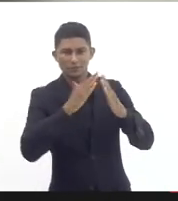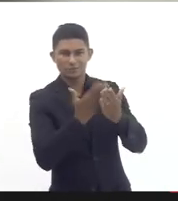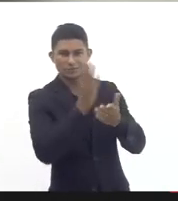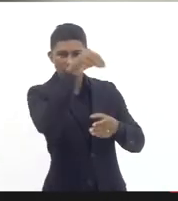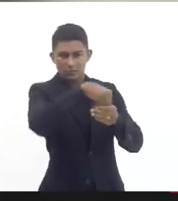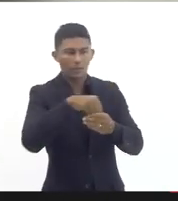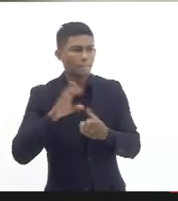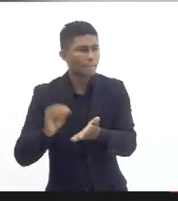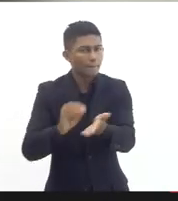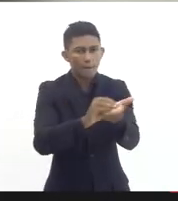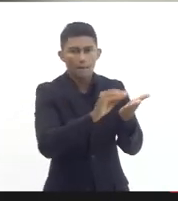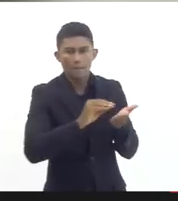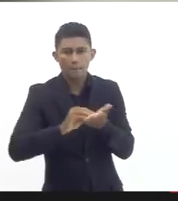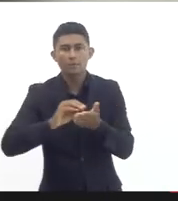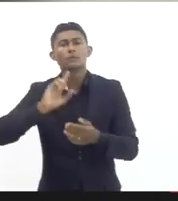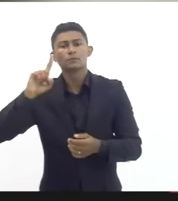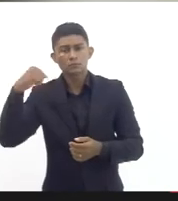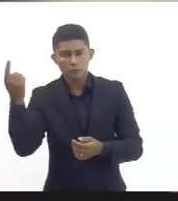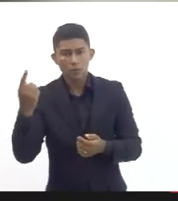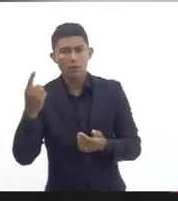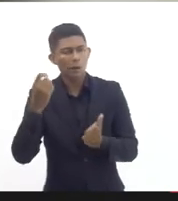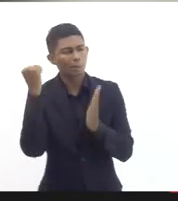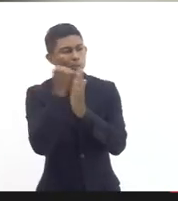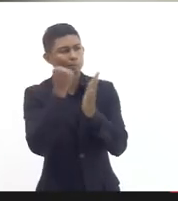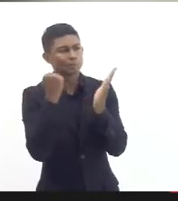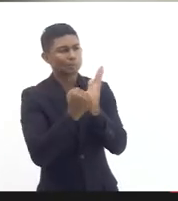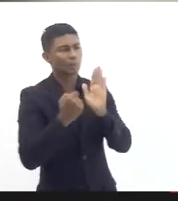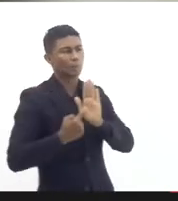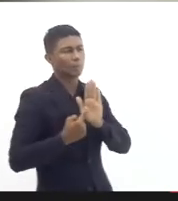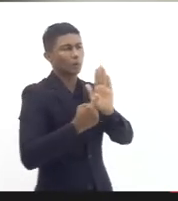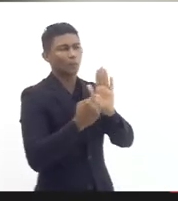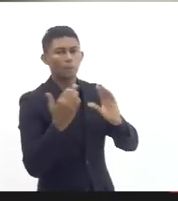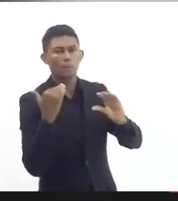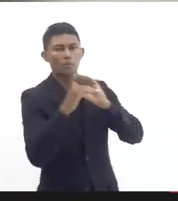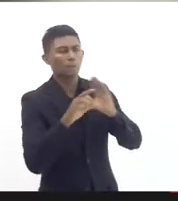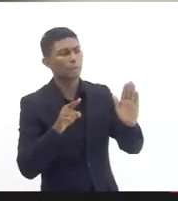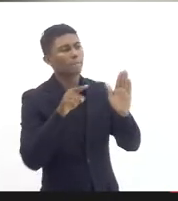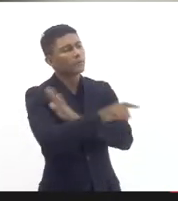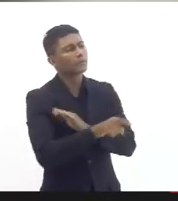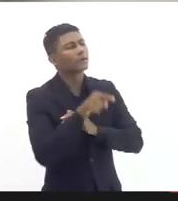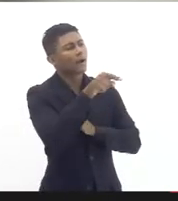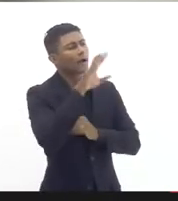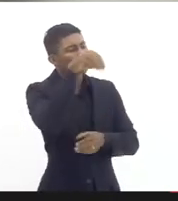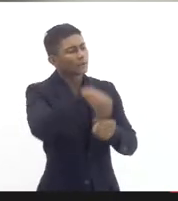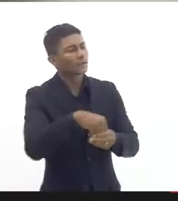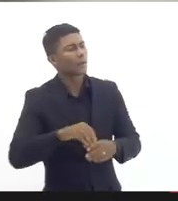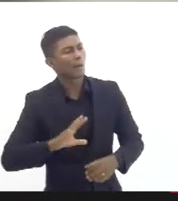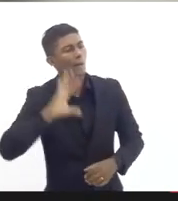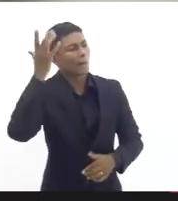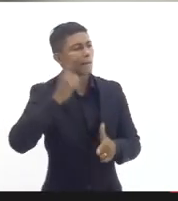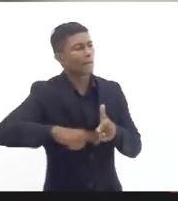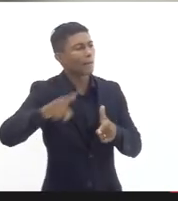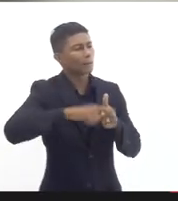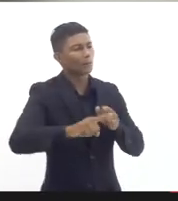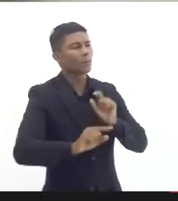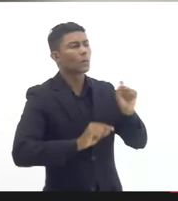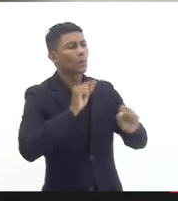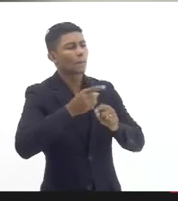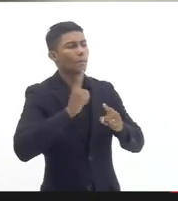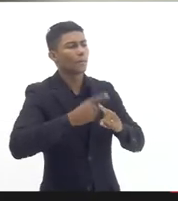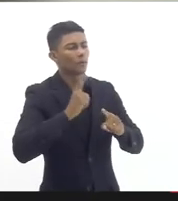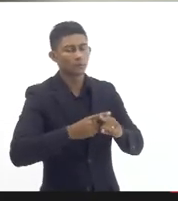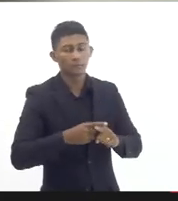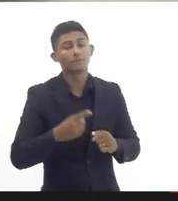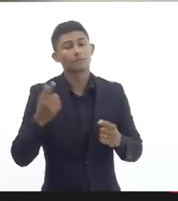oficiamos cada escola especificamente para saber o que está acontecendo obtivemos algumas